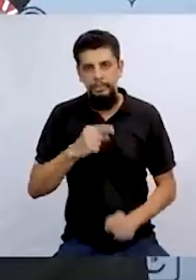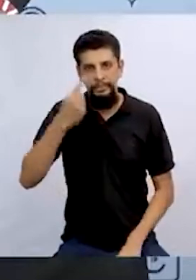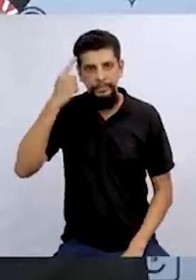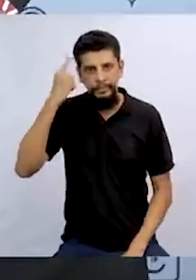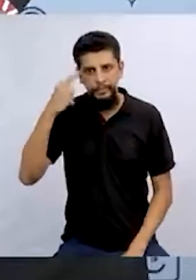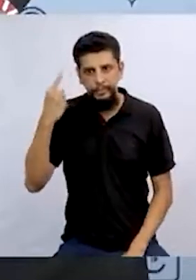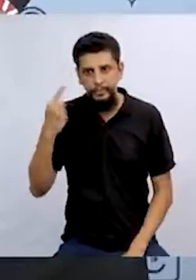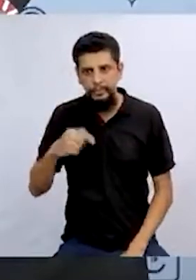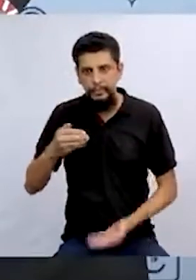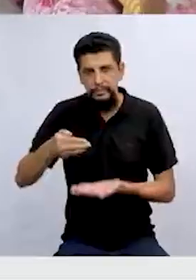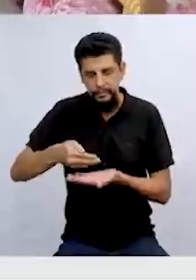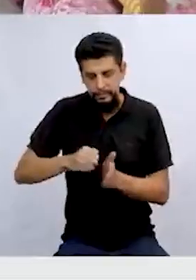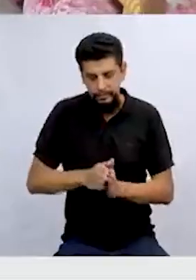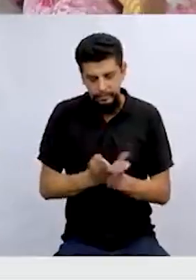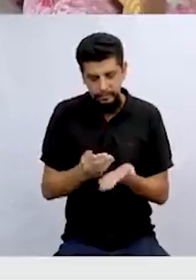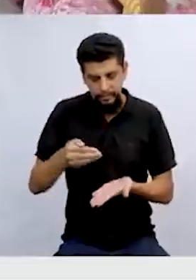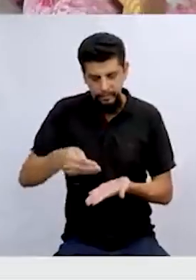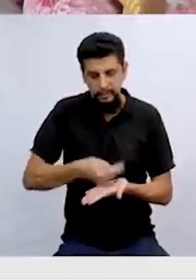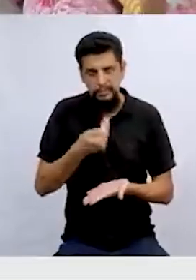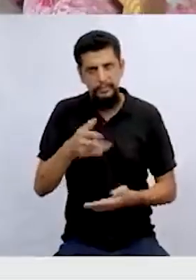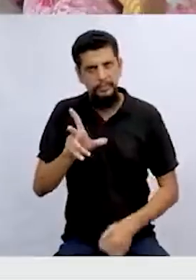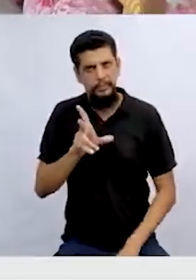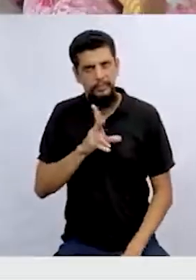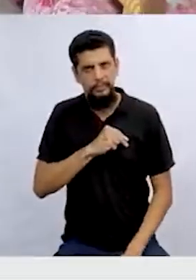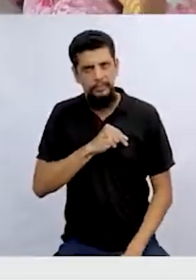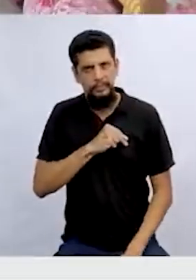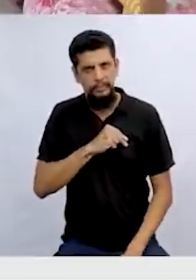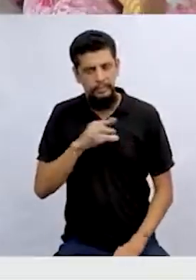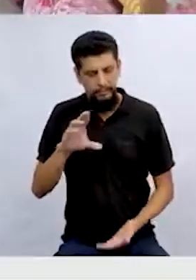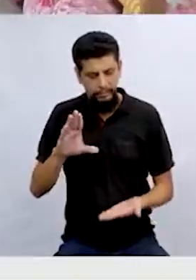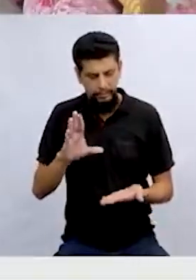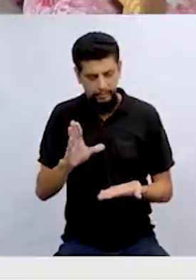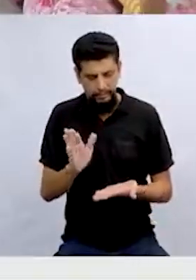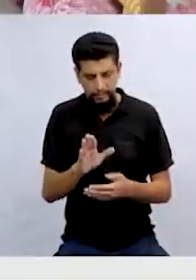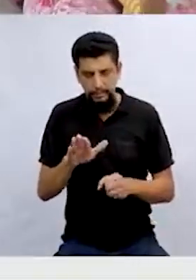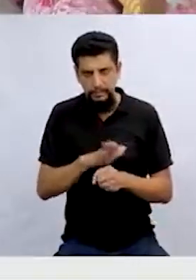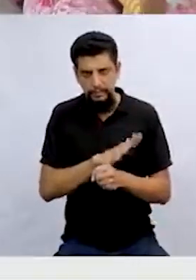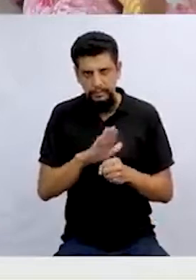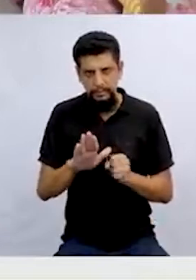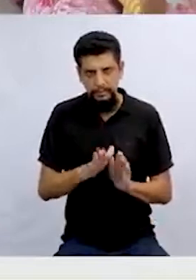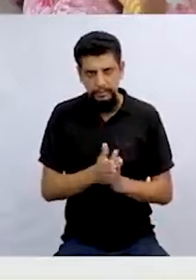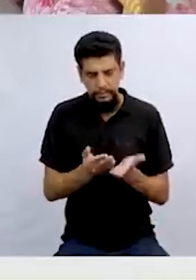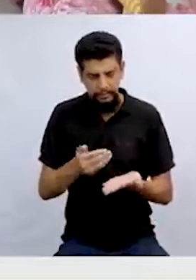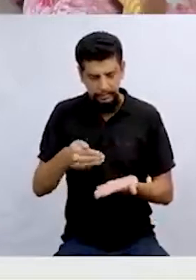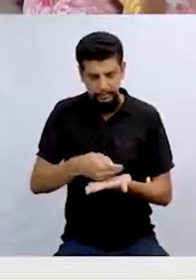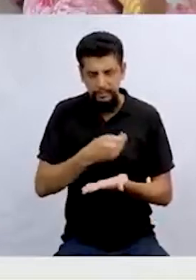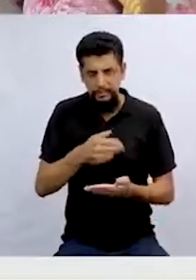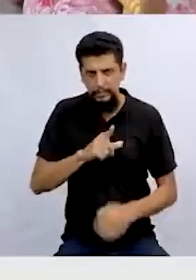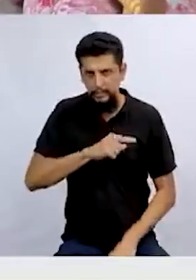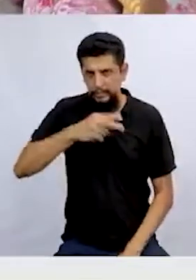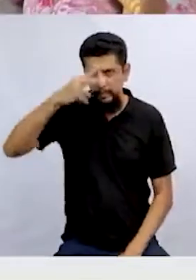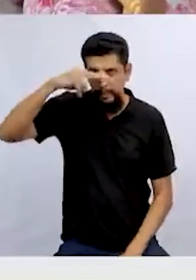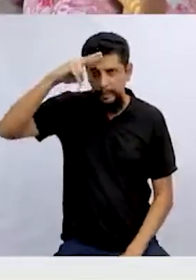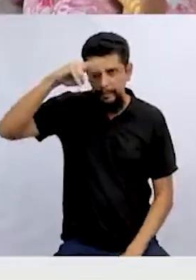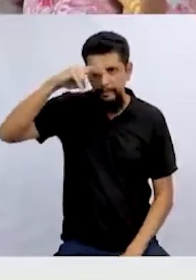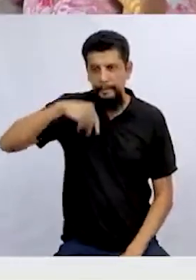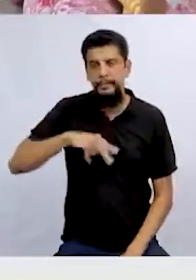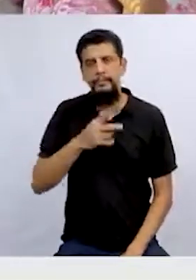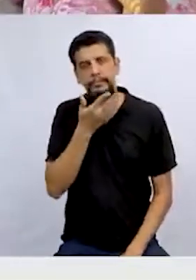que é isso? Um cabelo de abacate? Nossa, tá cheio de abacate? Tinha isso na história?